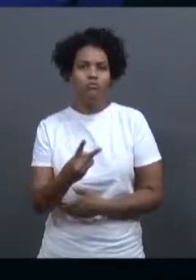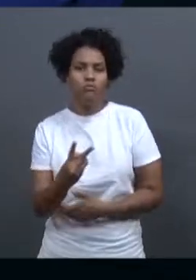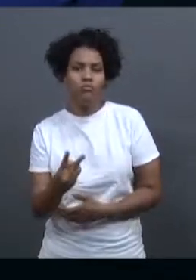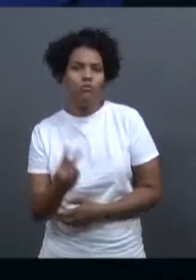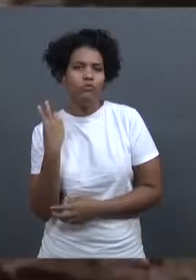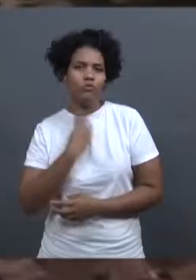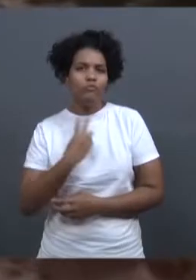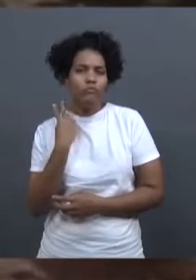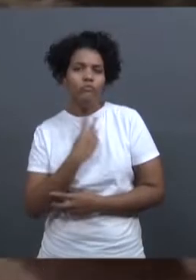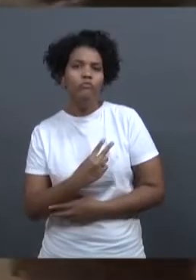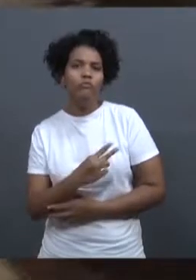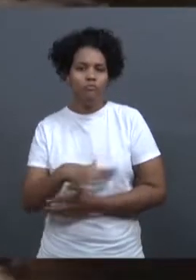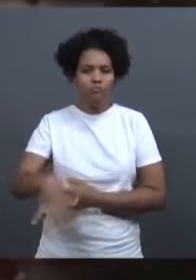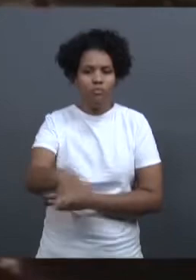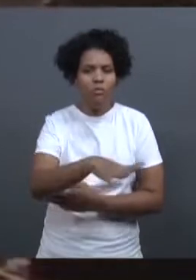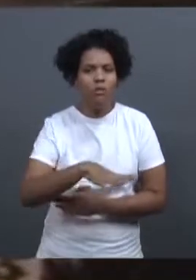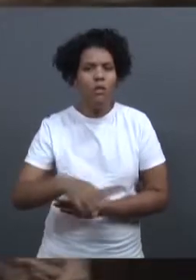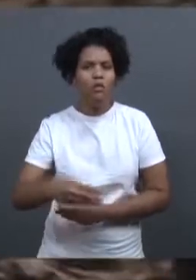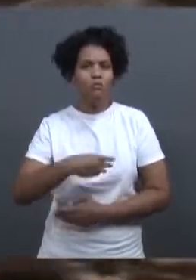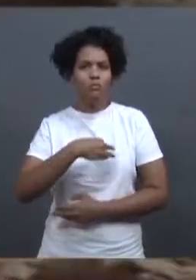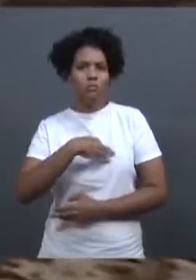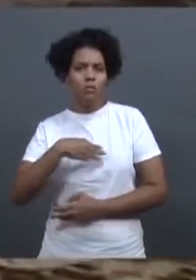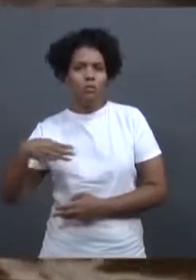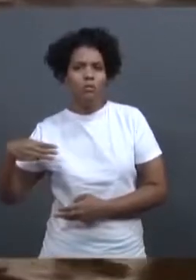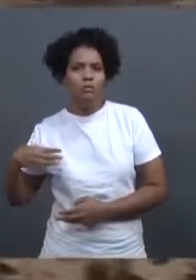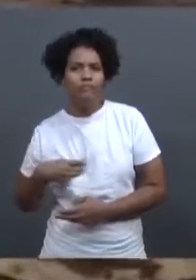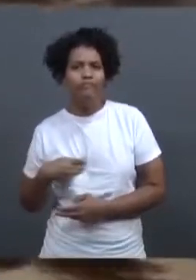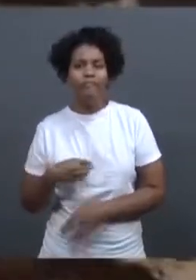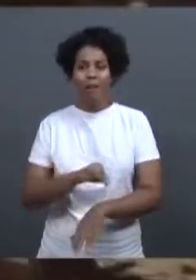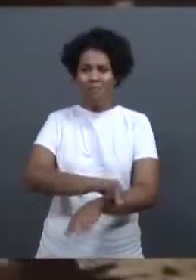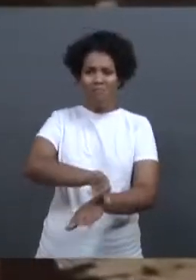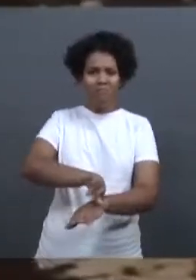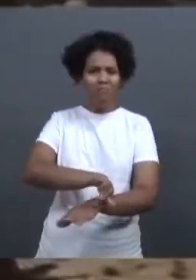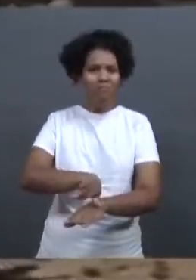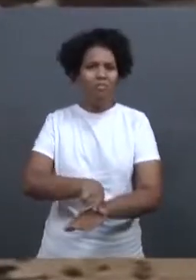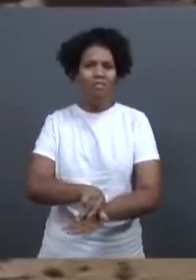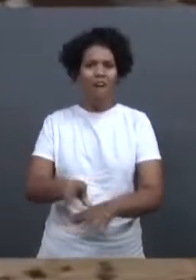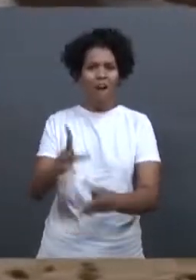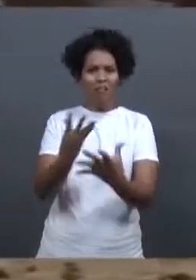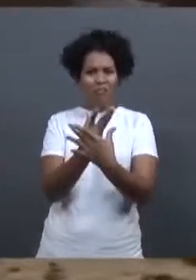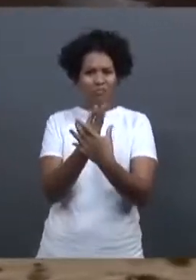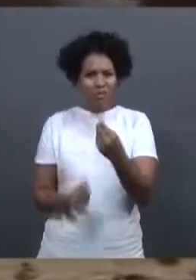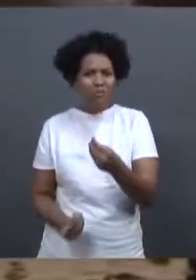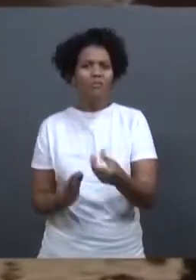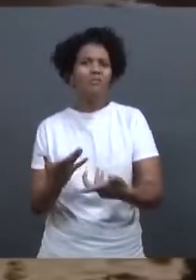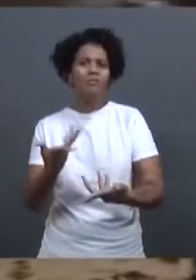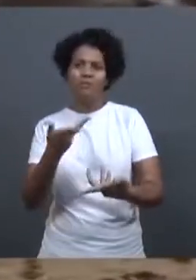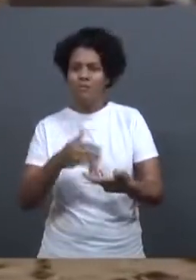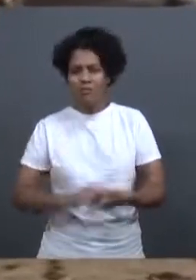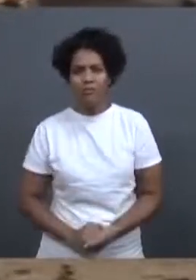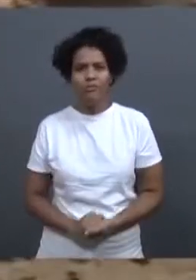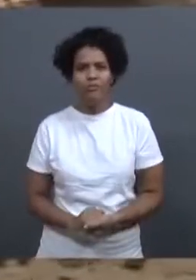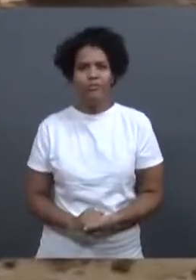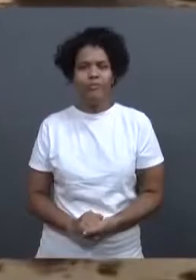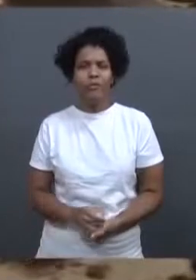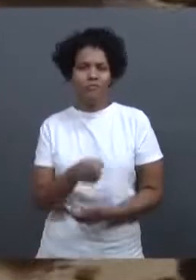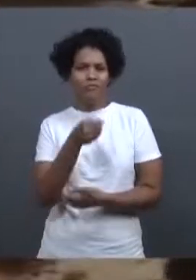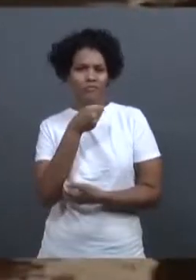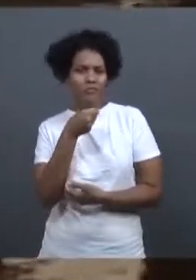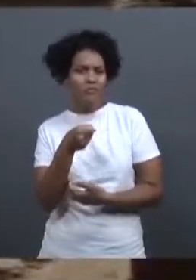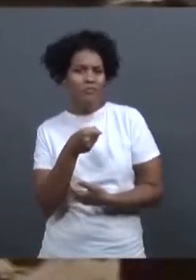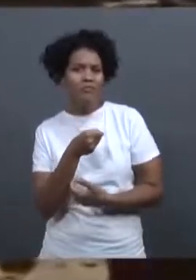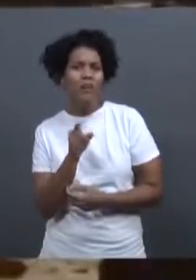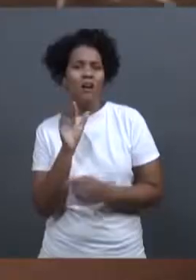Bento Rodrigues. O número de desaparecidos ainda é incerto, porque há muitos relatos de moradores sobre